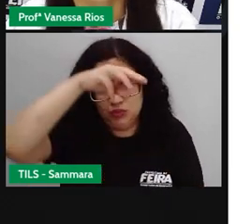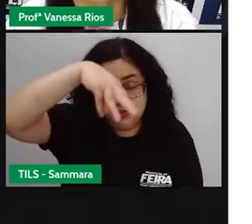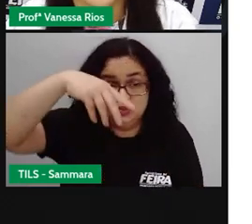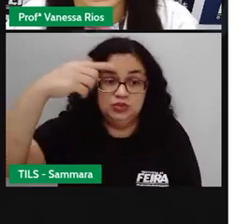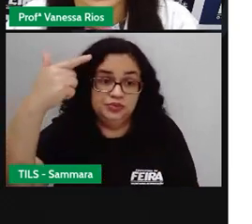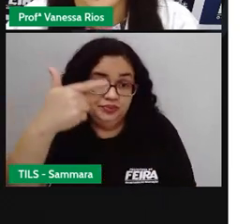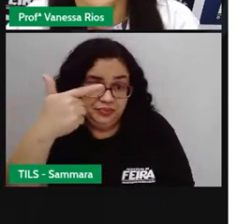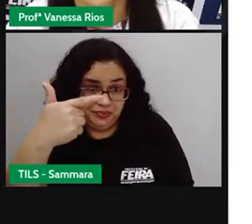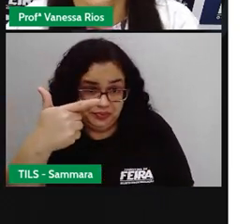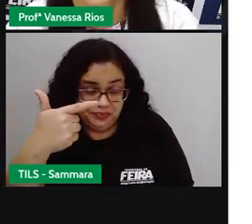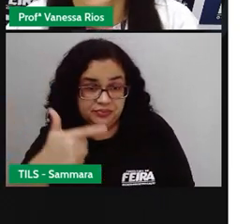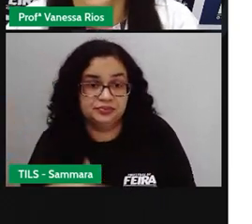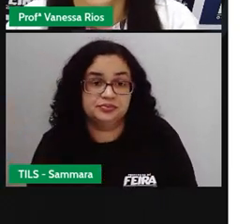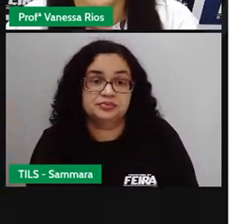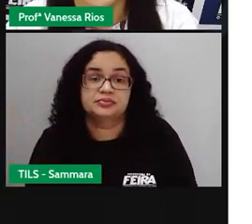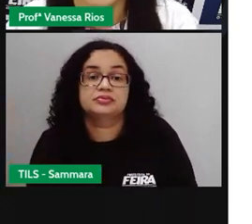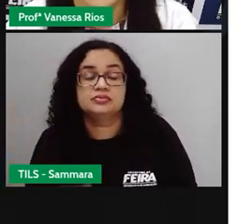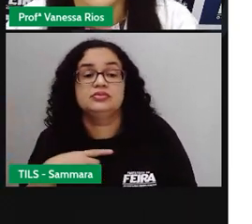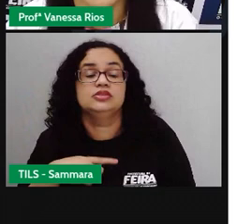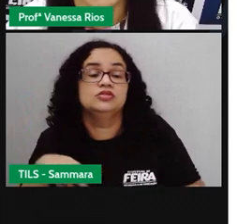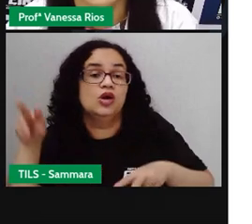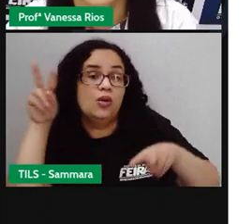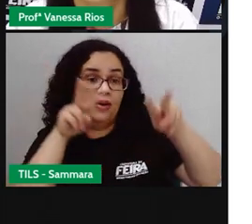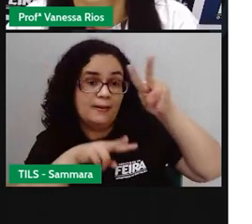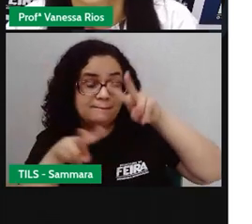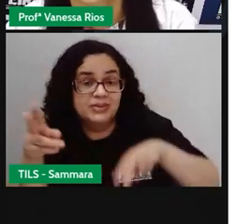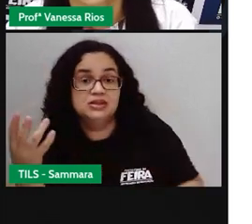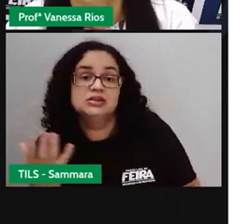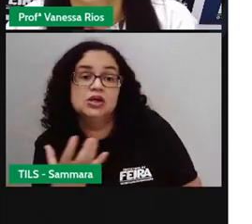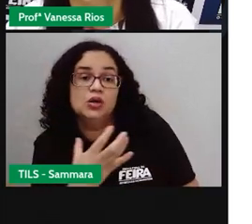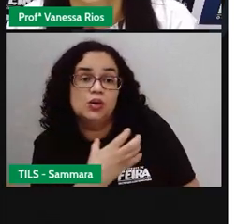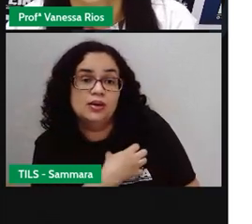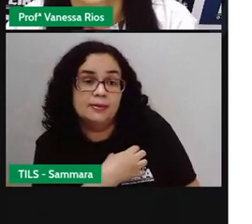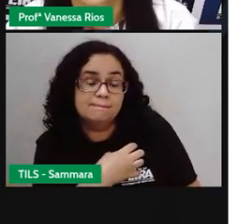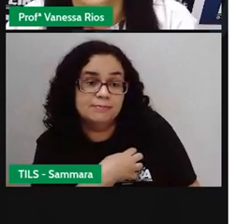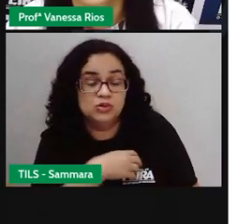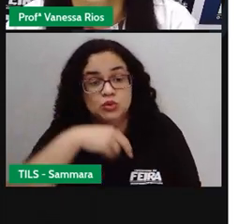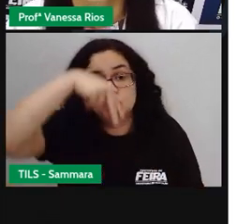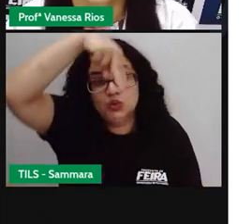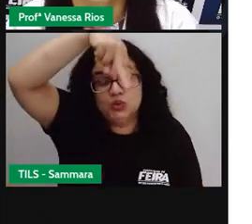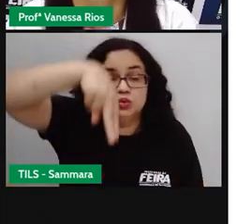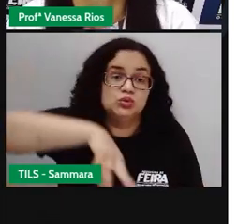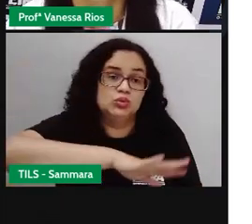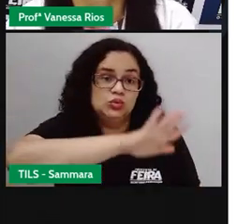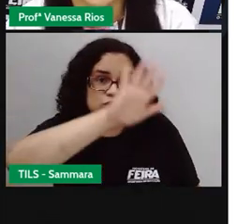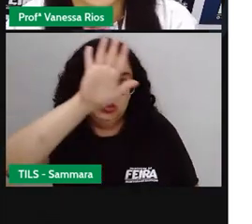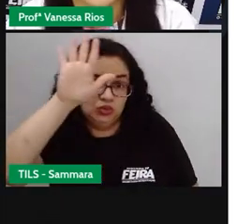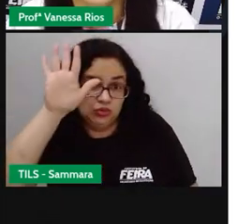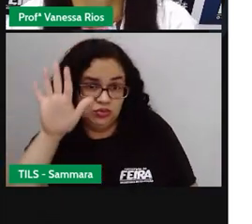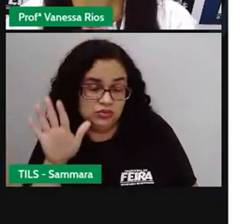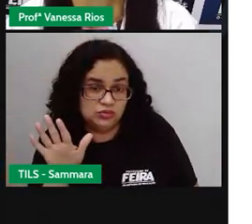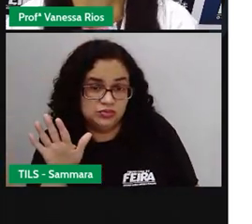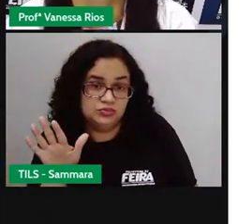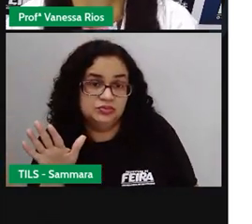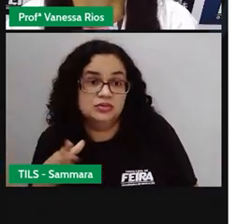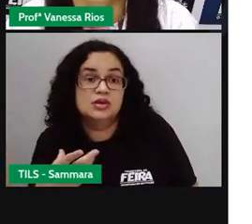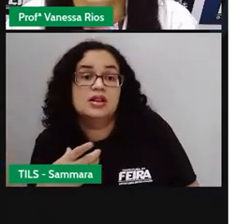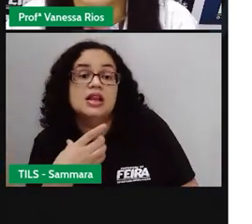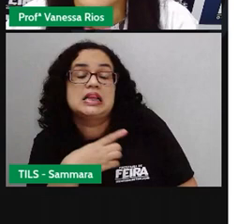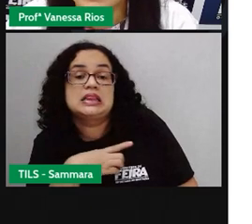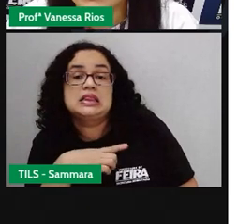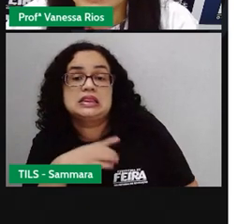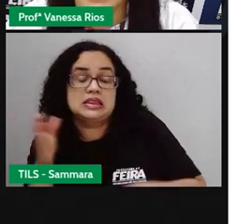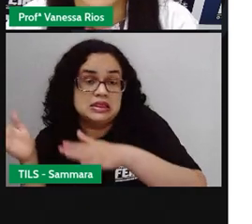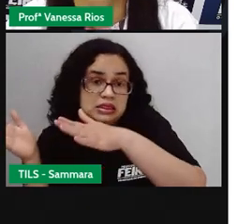quadrados. A gente observa aí que a Bahia, entre os estados do Nordeste, ela se destaca por ter uma